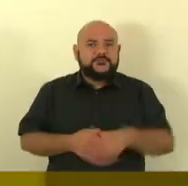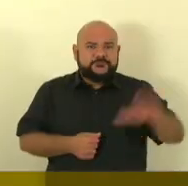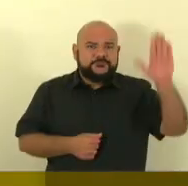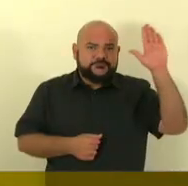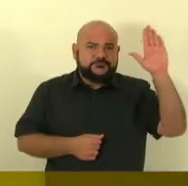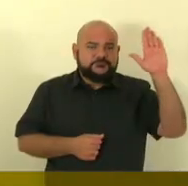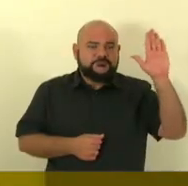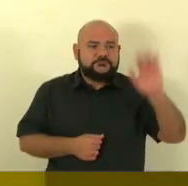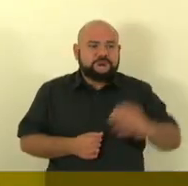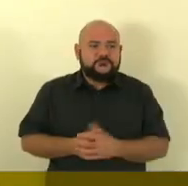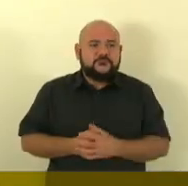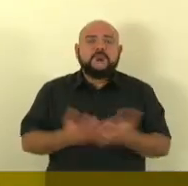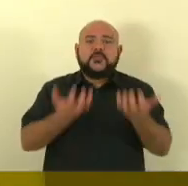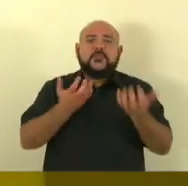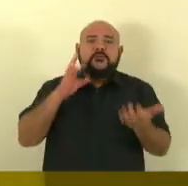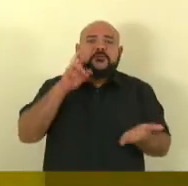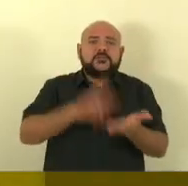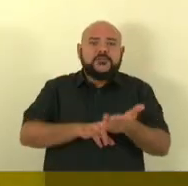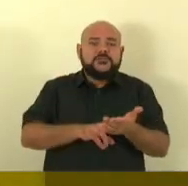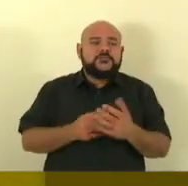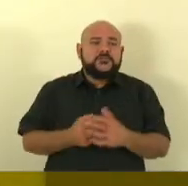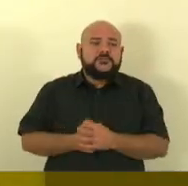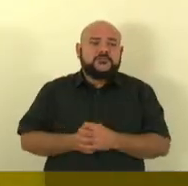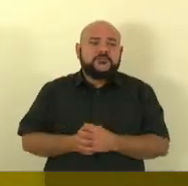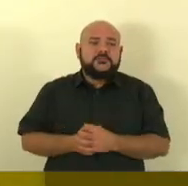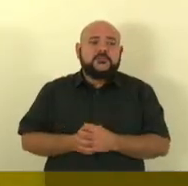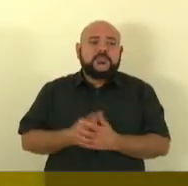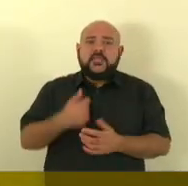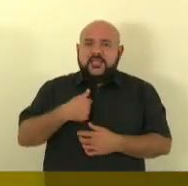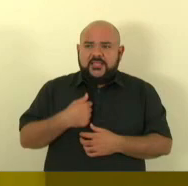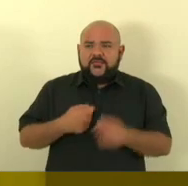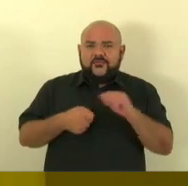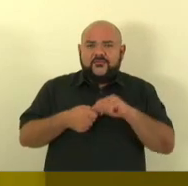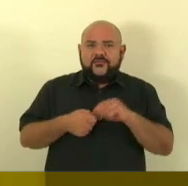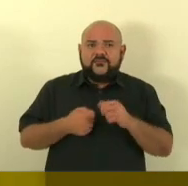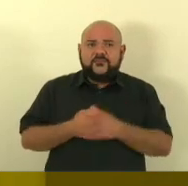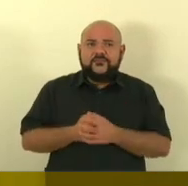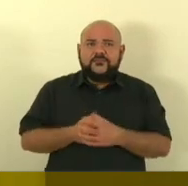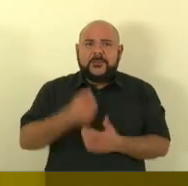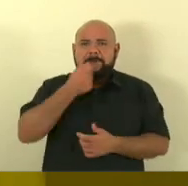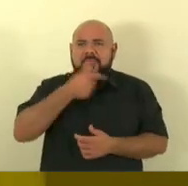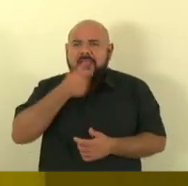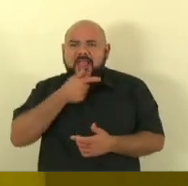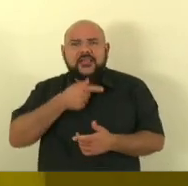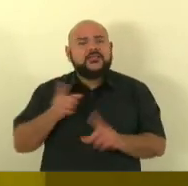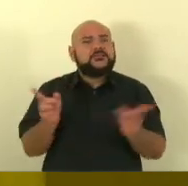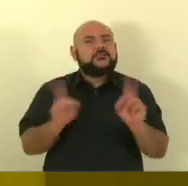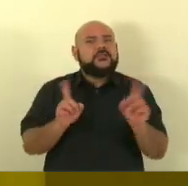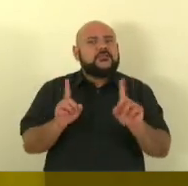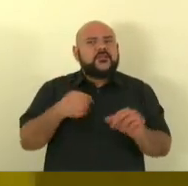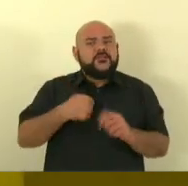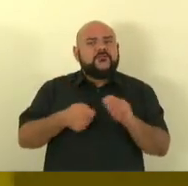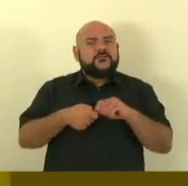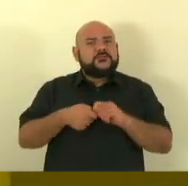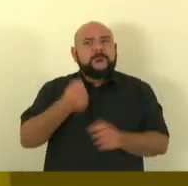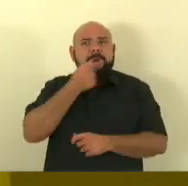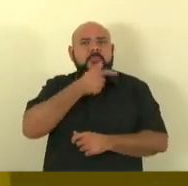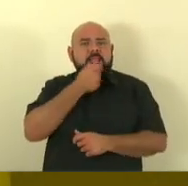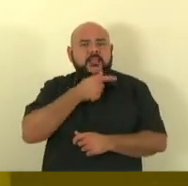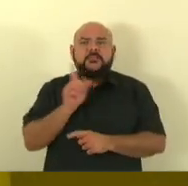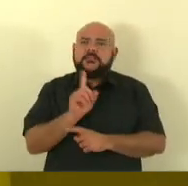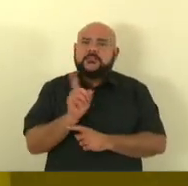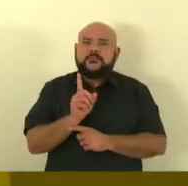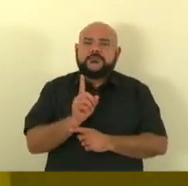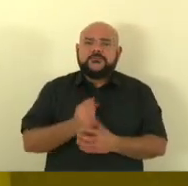pela ordem faço questão de registrar em nenhum momento eu fiz graça faço questão de registrar presidente em nenhum momento eu fiz graça eu escutei